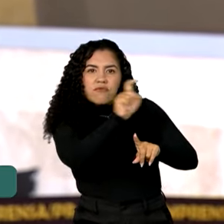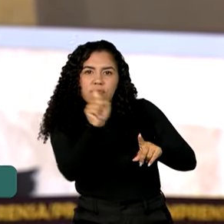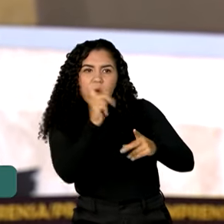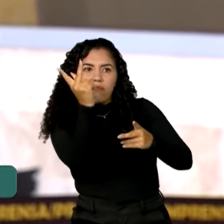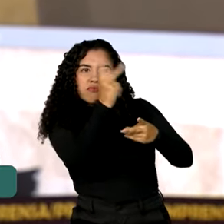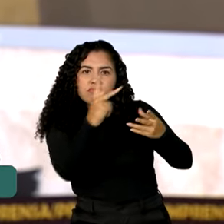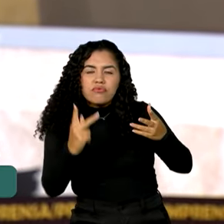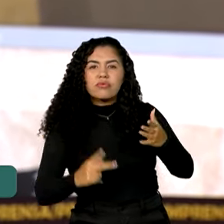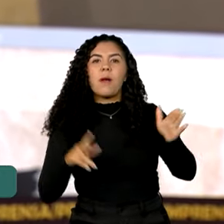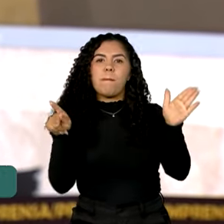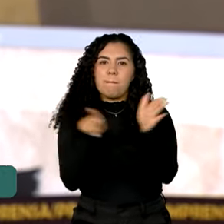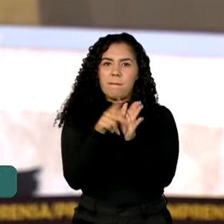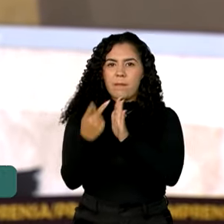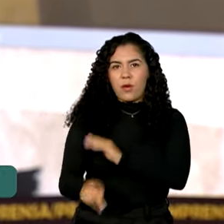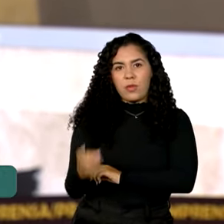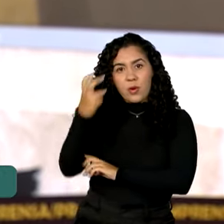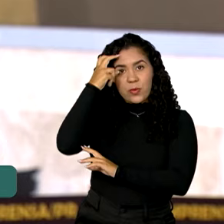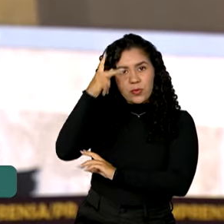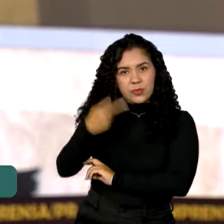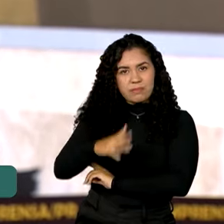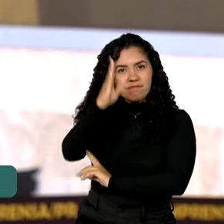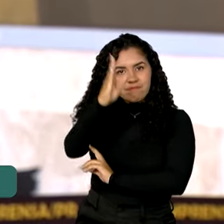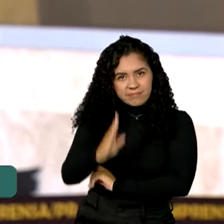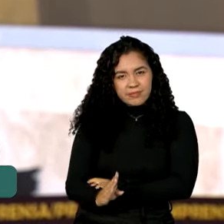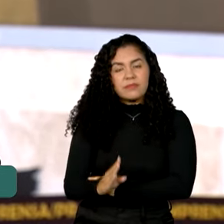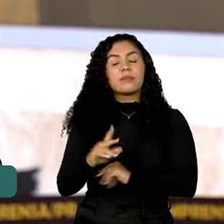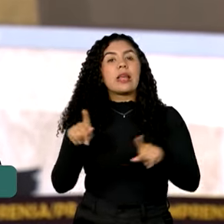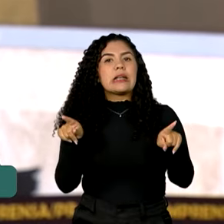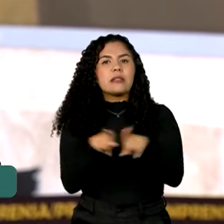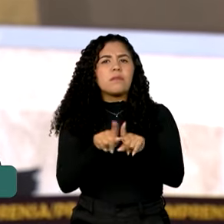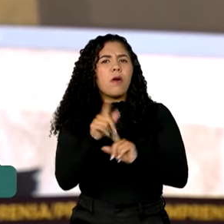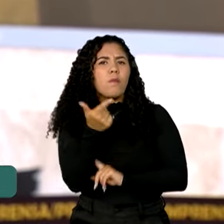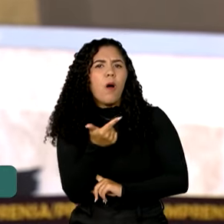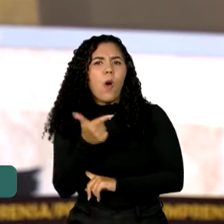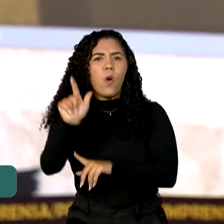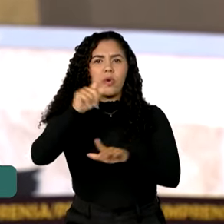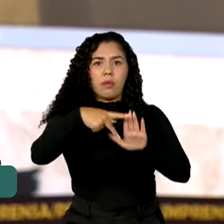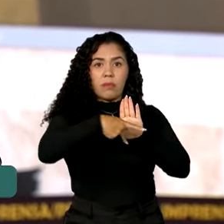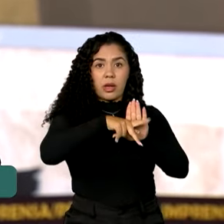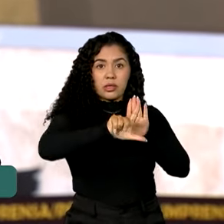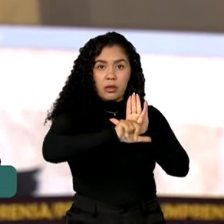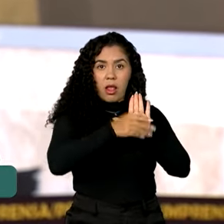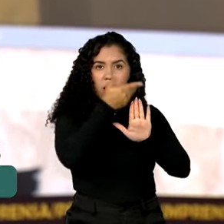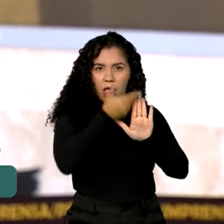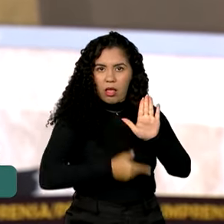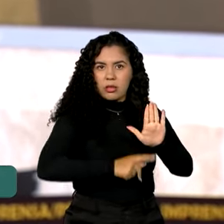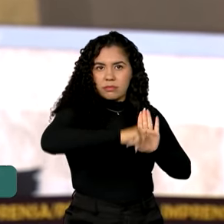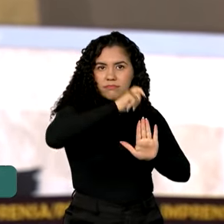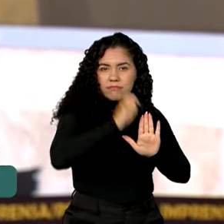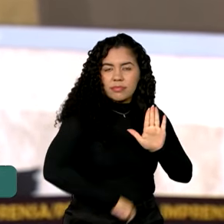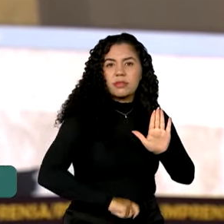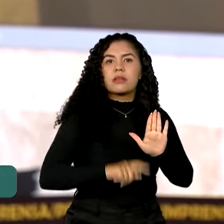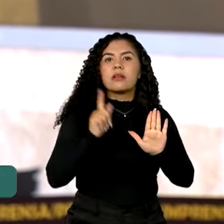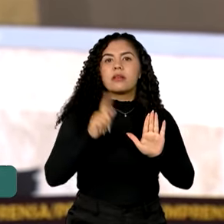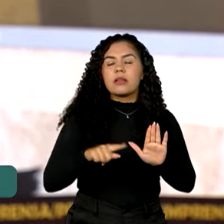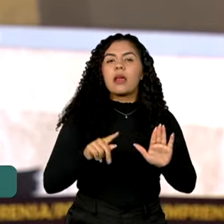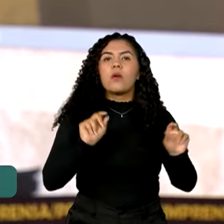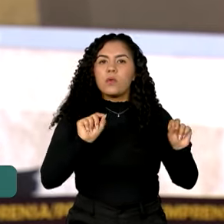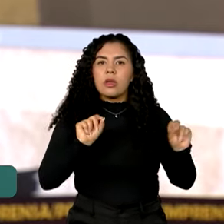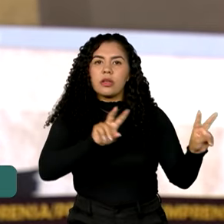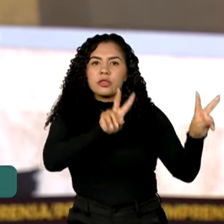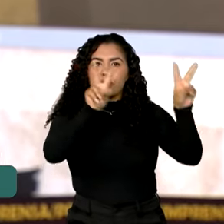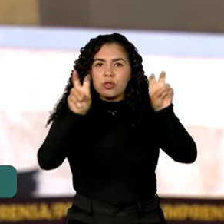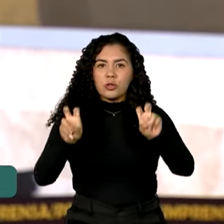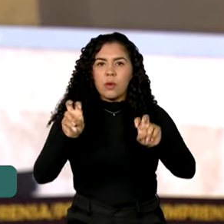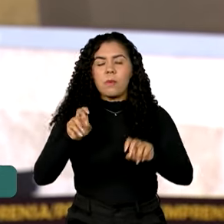culturais da nossa cultura, da cultura nacional. E também uma outra sanção de um projeto de lei. Nesse caso, declara, escreve